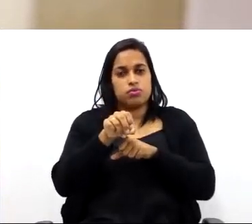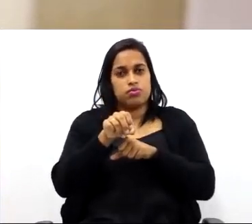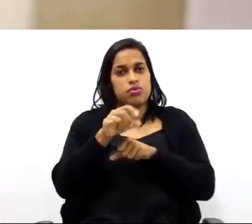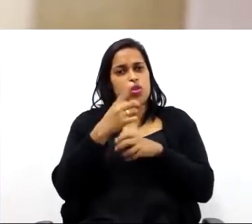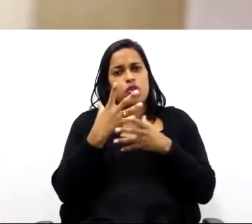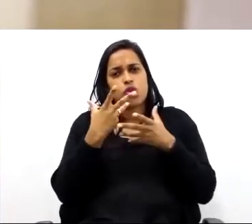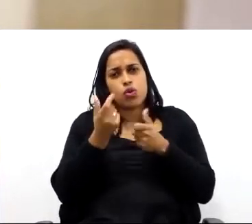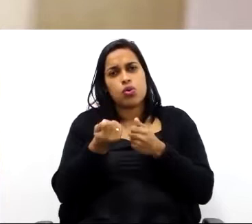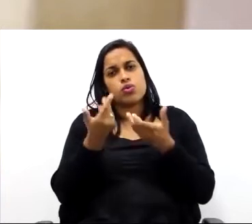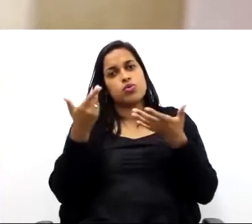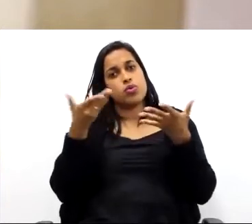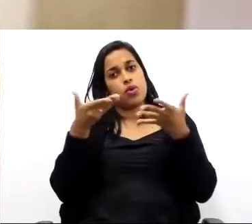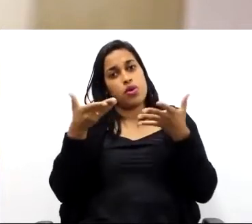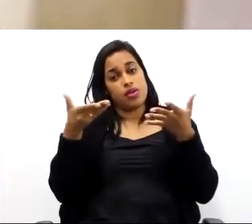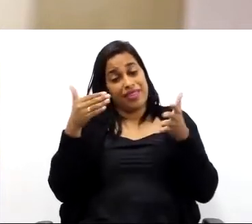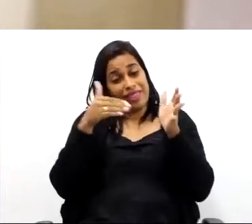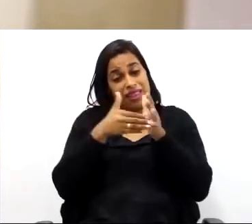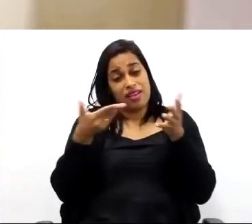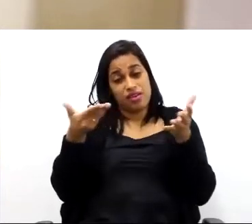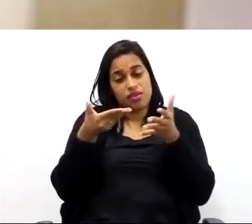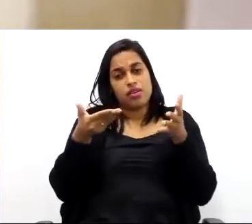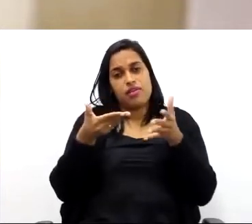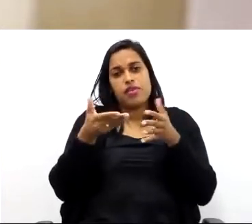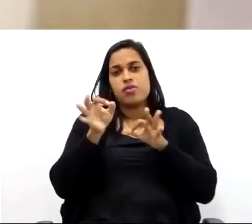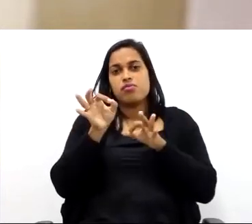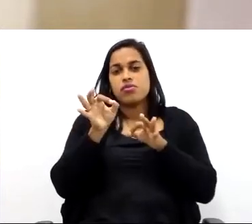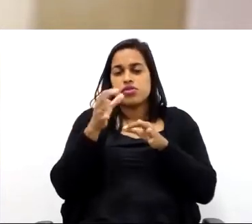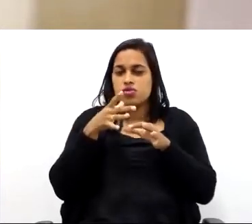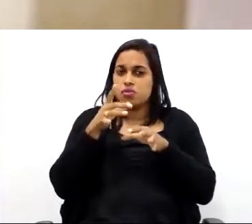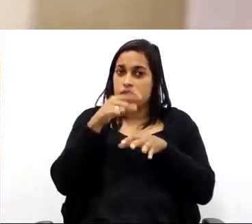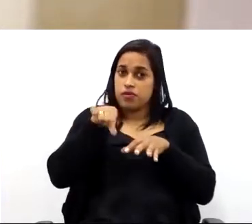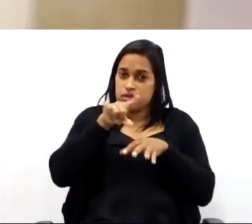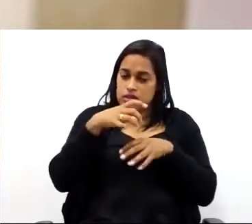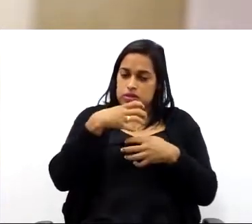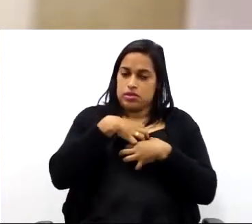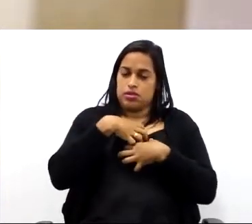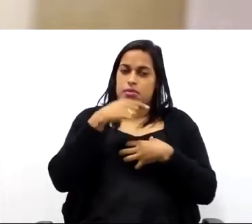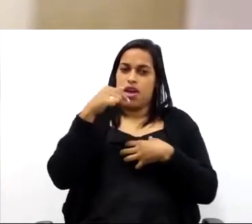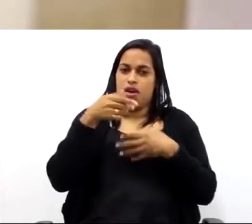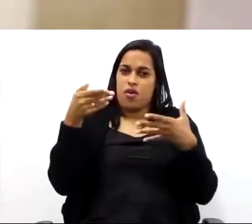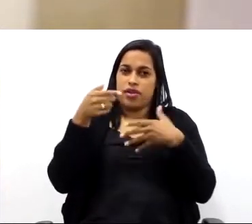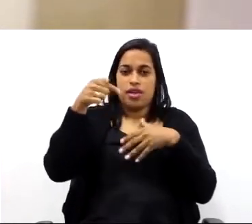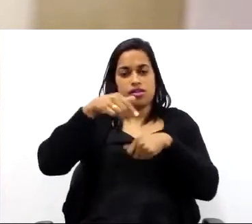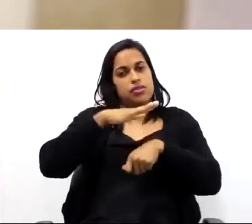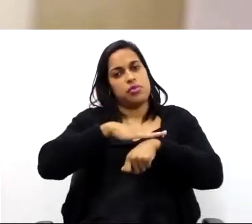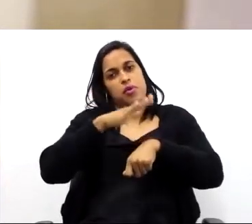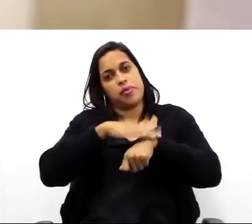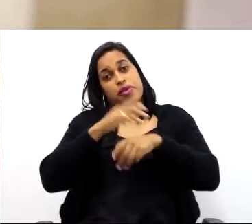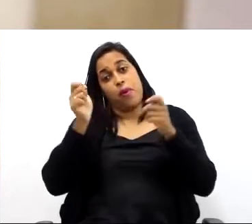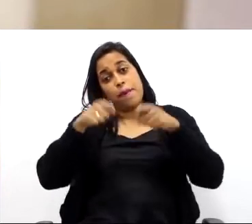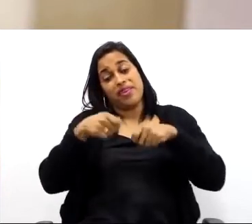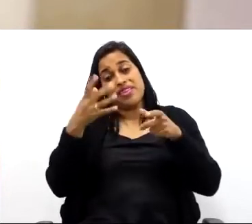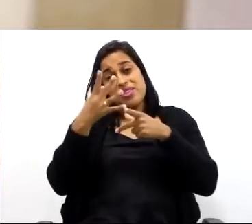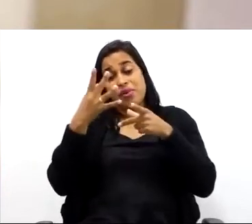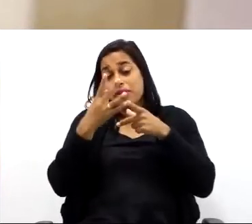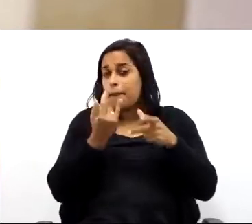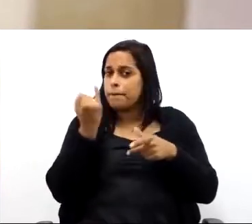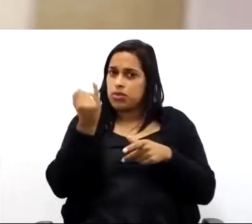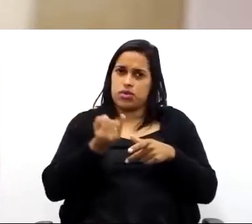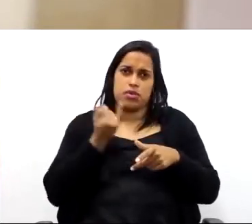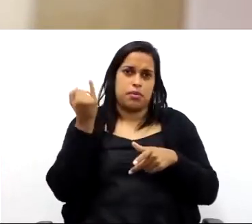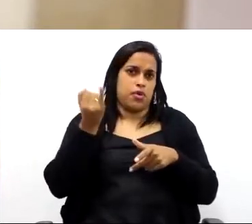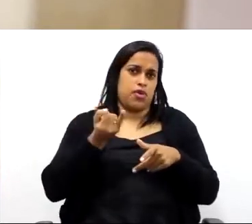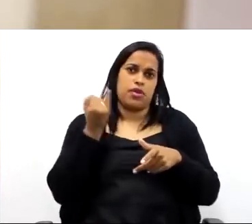na verdade, tudo que a gente fez até agora foi preparar vocês para esse momento, que é da competência 4, que eu considero extremamente